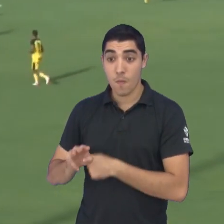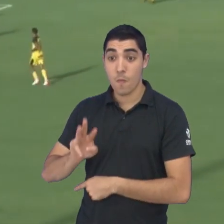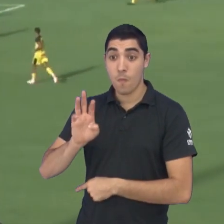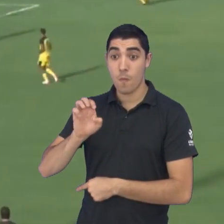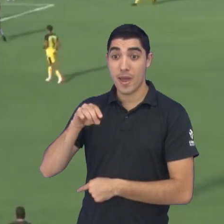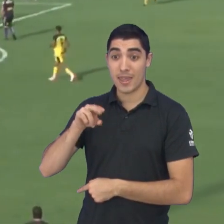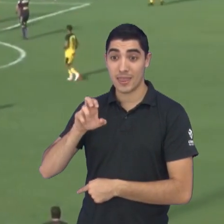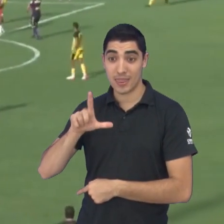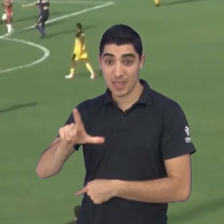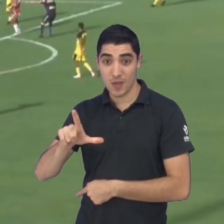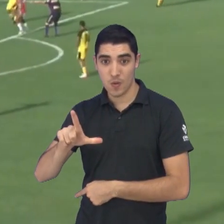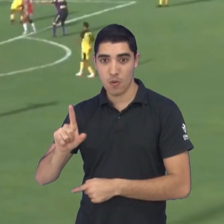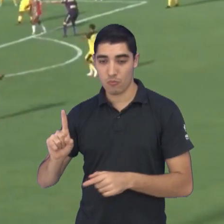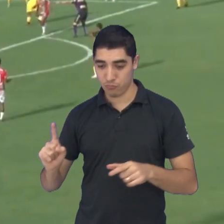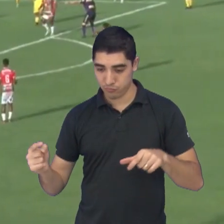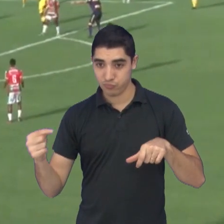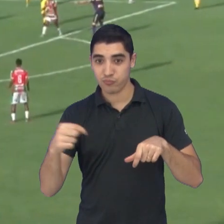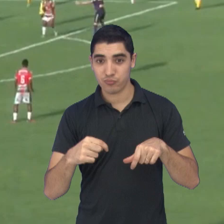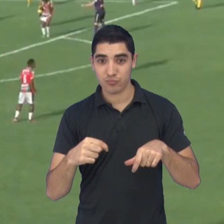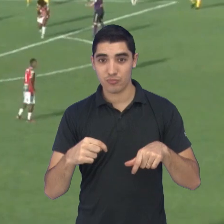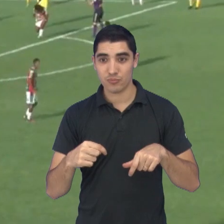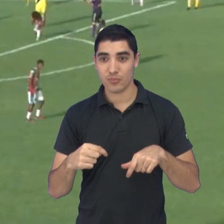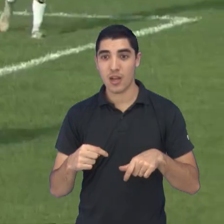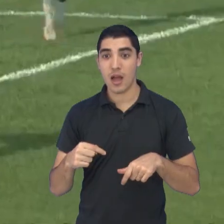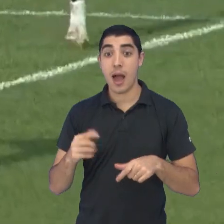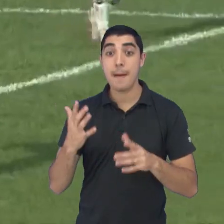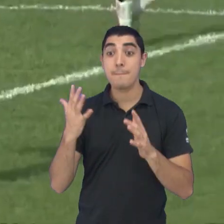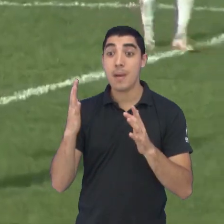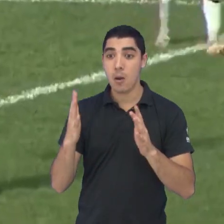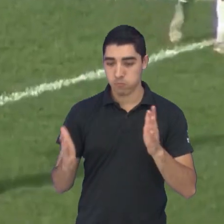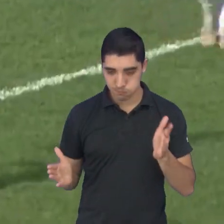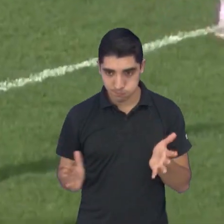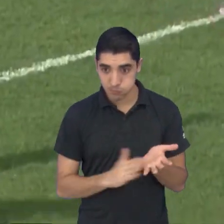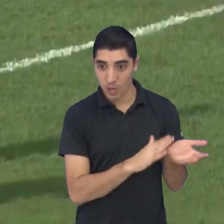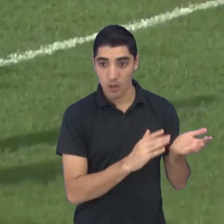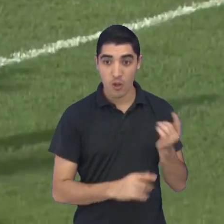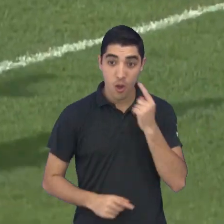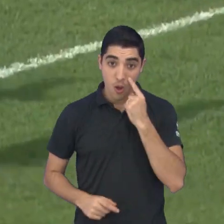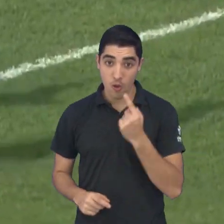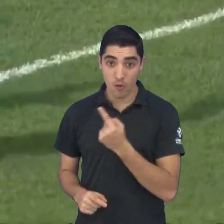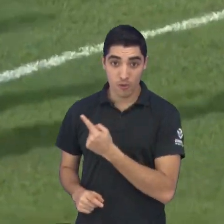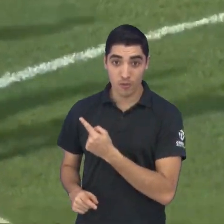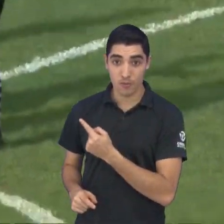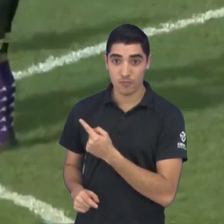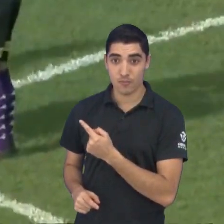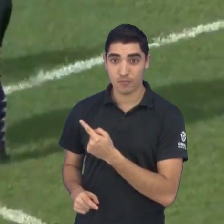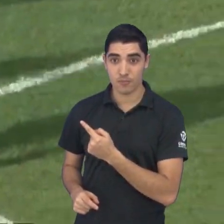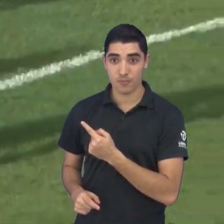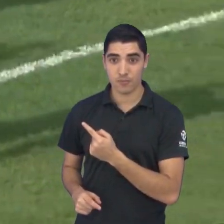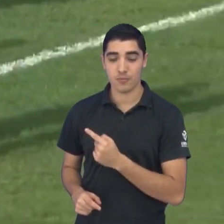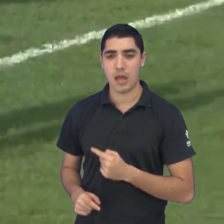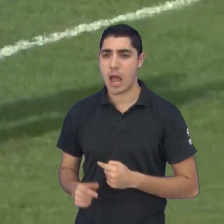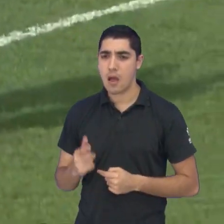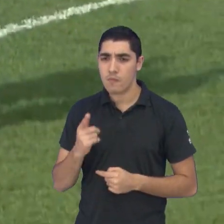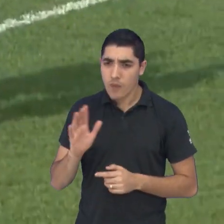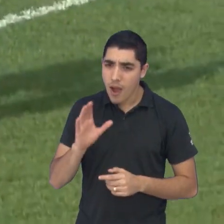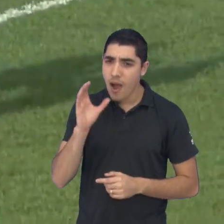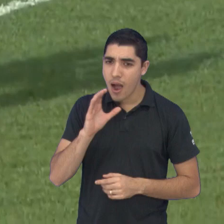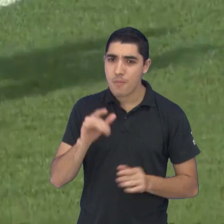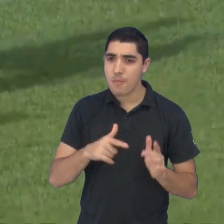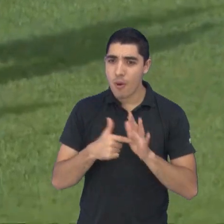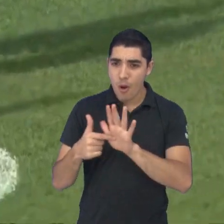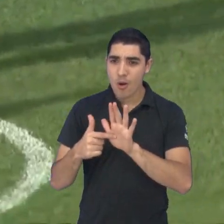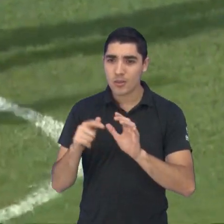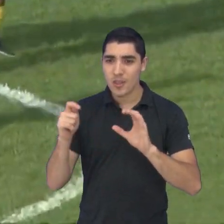cruzar e a bola explodiu na mão do Vítor. Vai ter uma câmera aproximada ali, tem uma reclamação. Vai Israel, acelera o vídeo Israel.